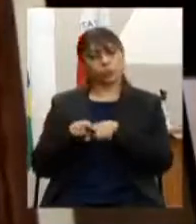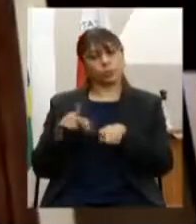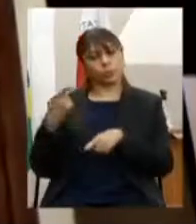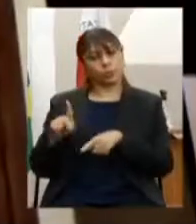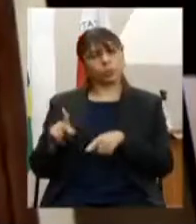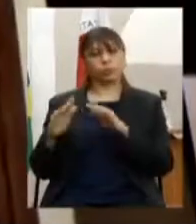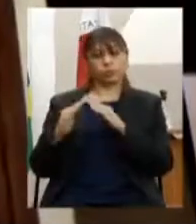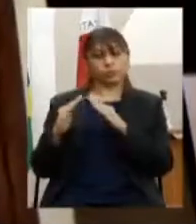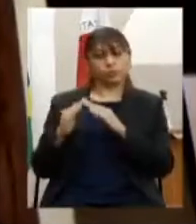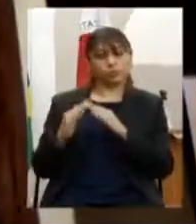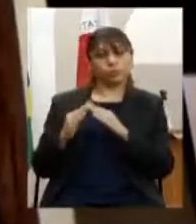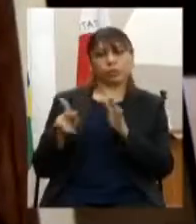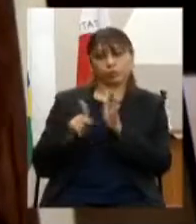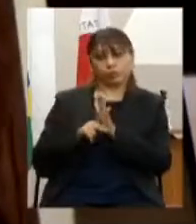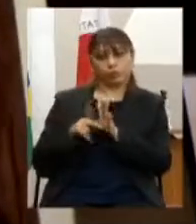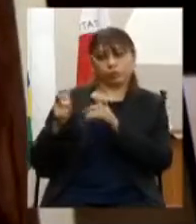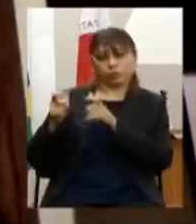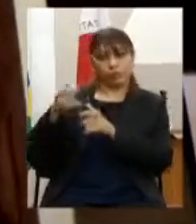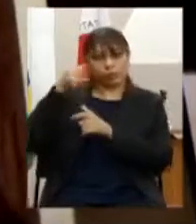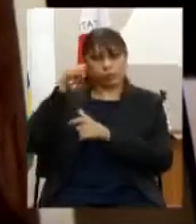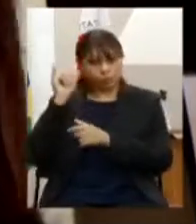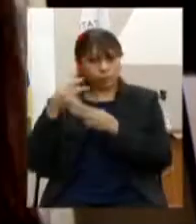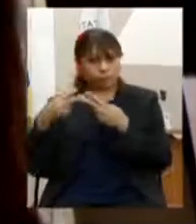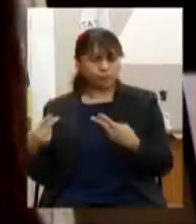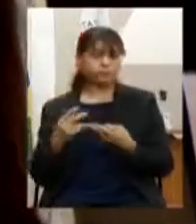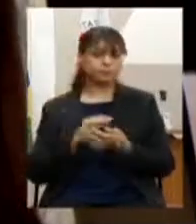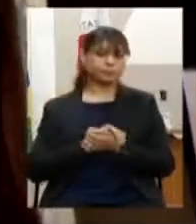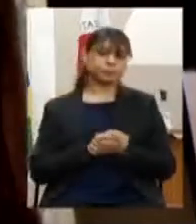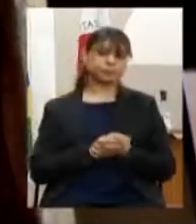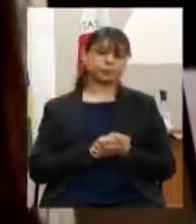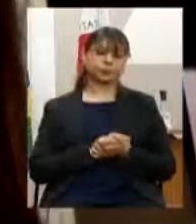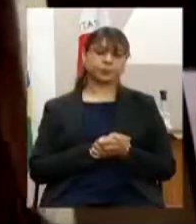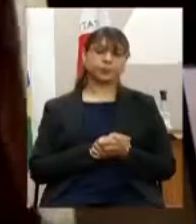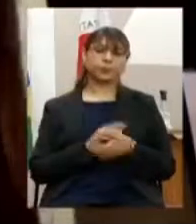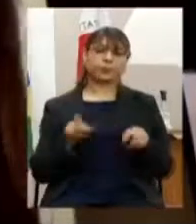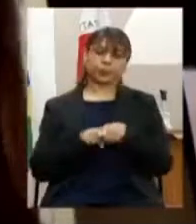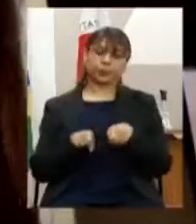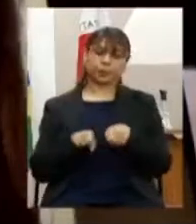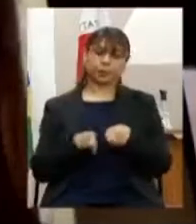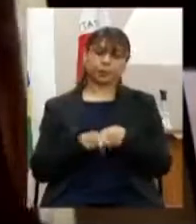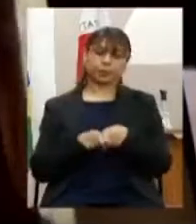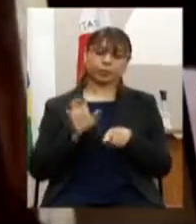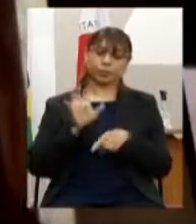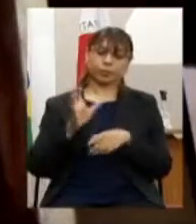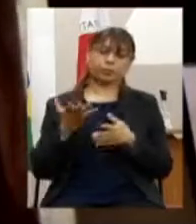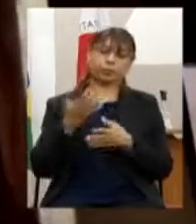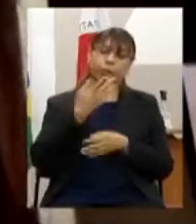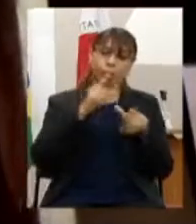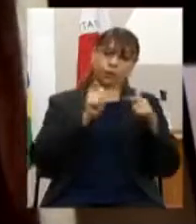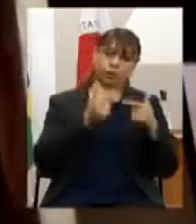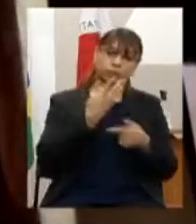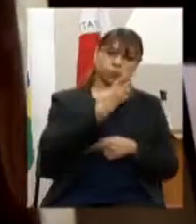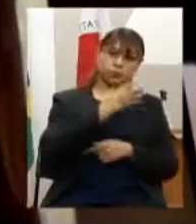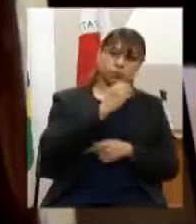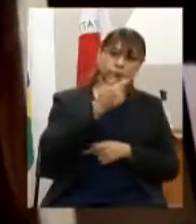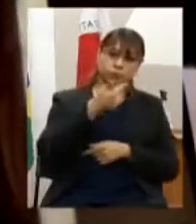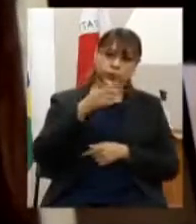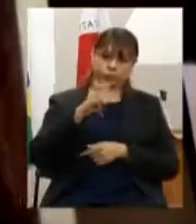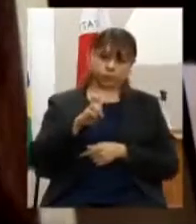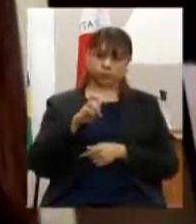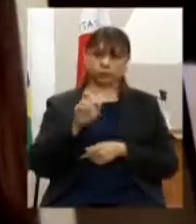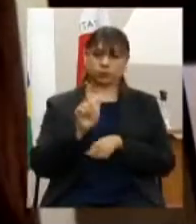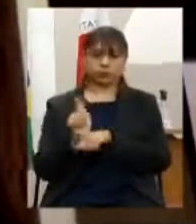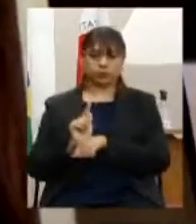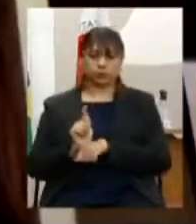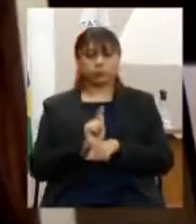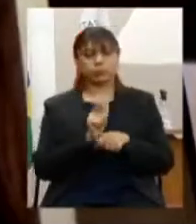incluir a região estadual na ação 4025 gestão das